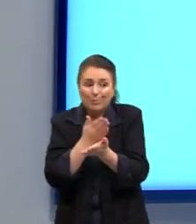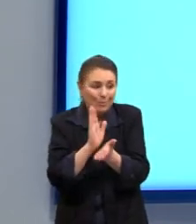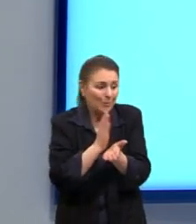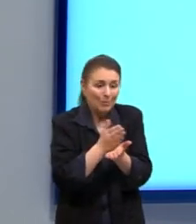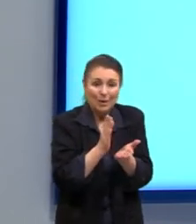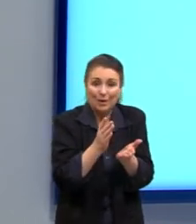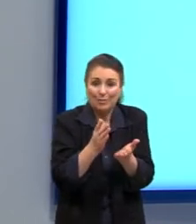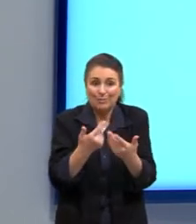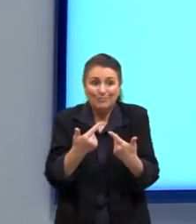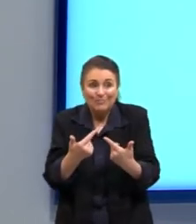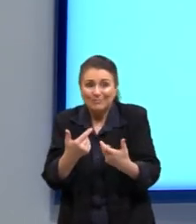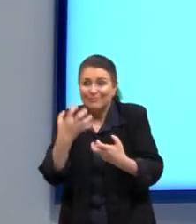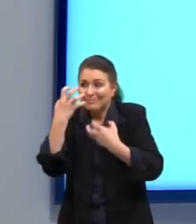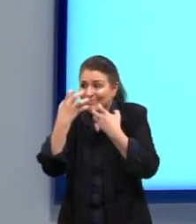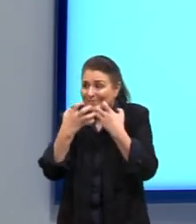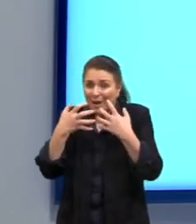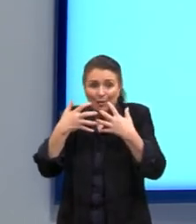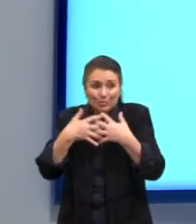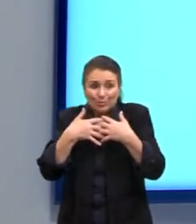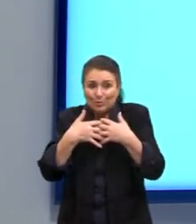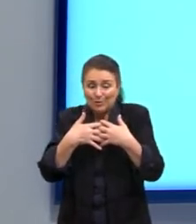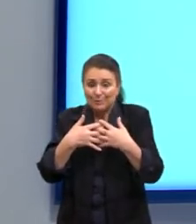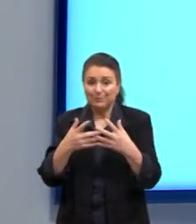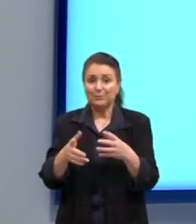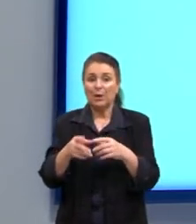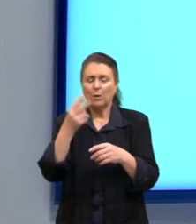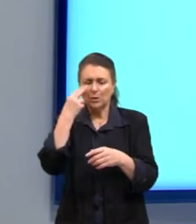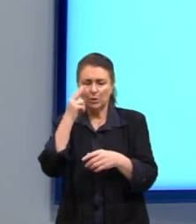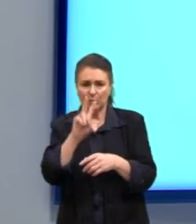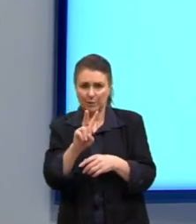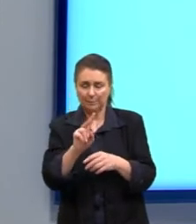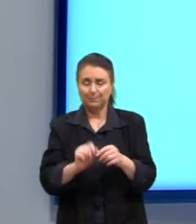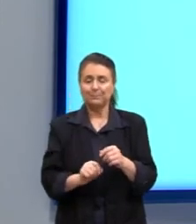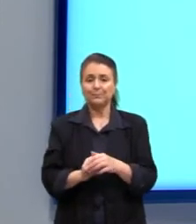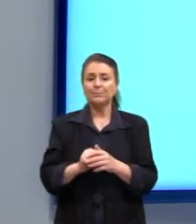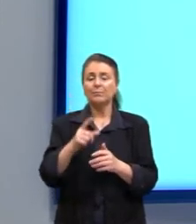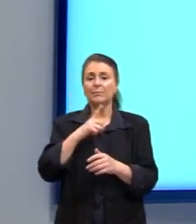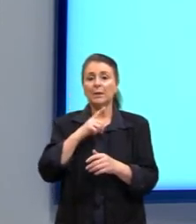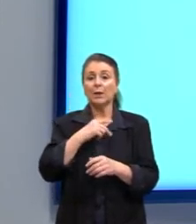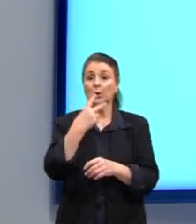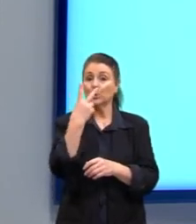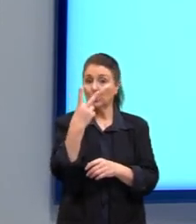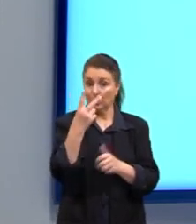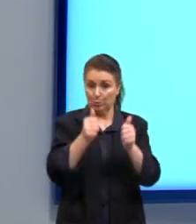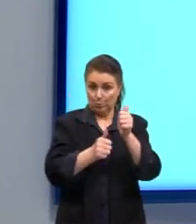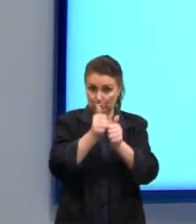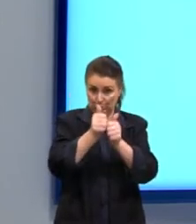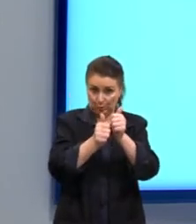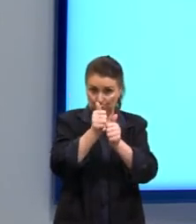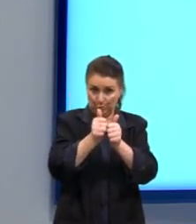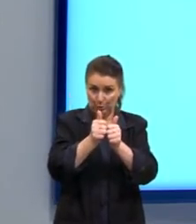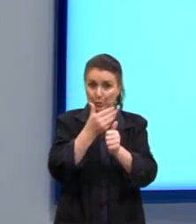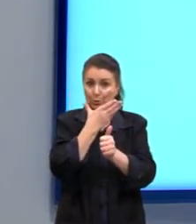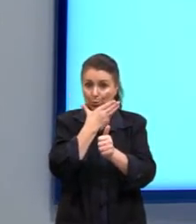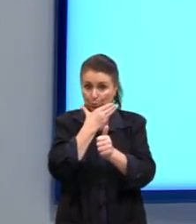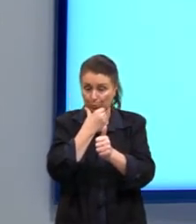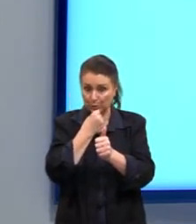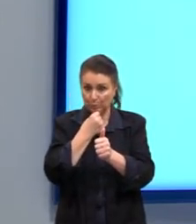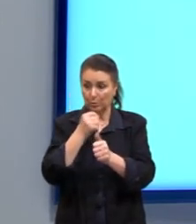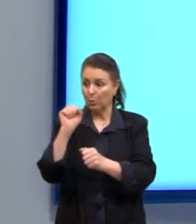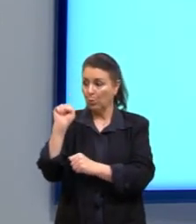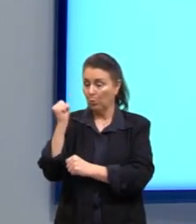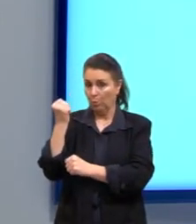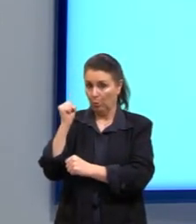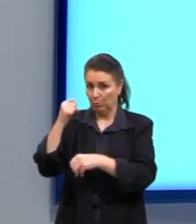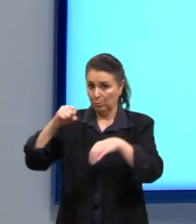O que nós conseguimos ver na tabela? Oito, desculpa, dois jogadores fizeram oito gols. Então,